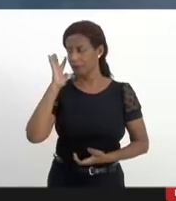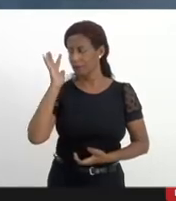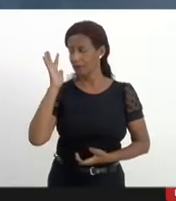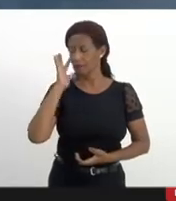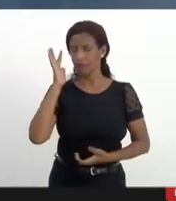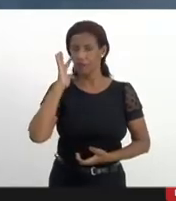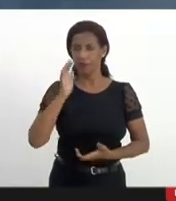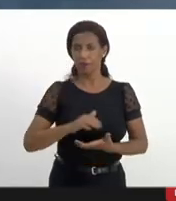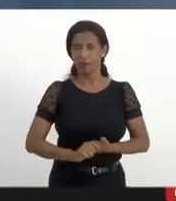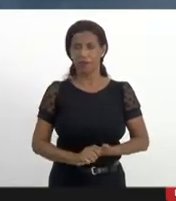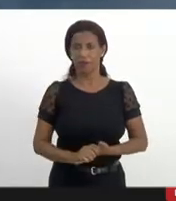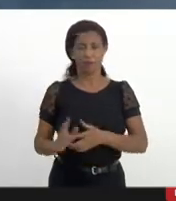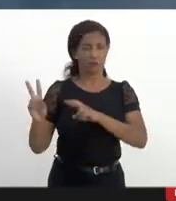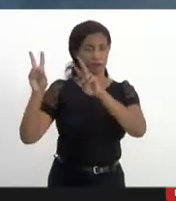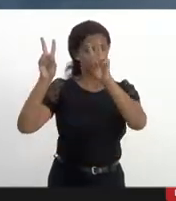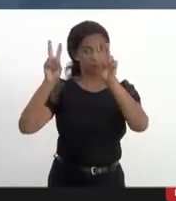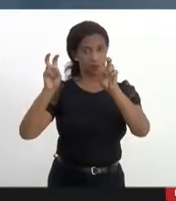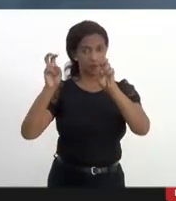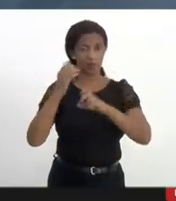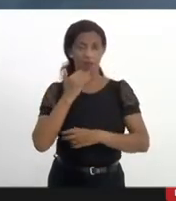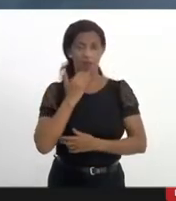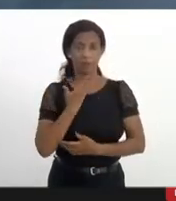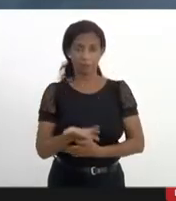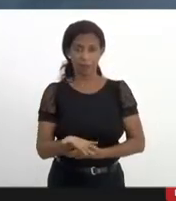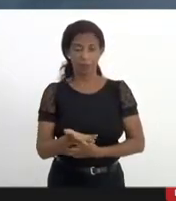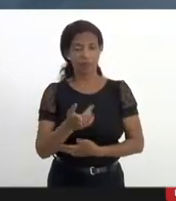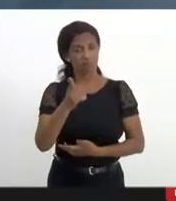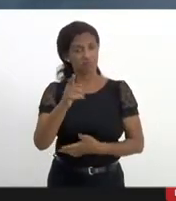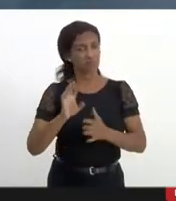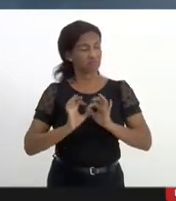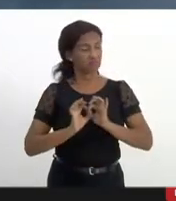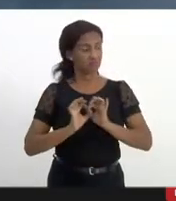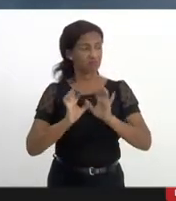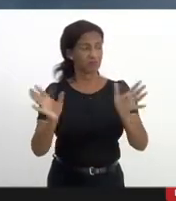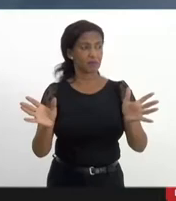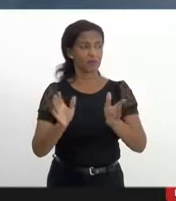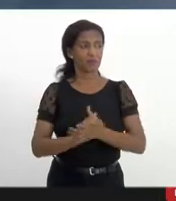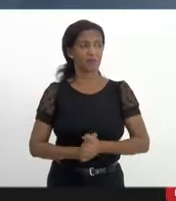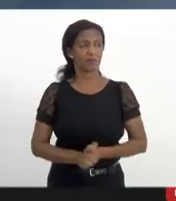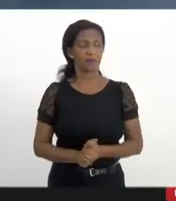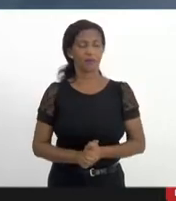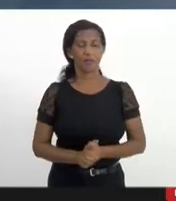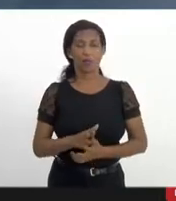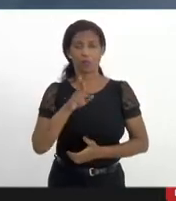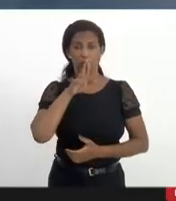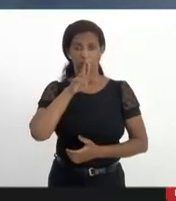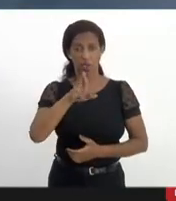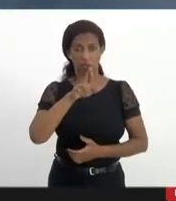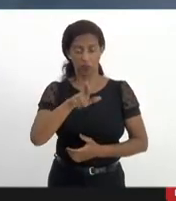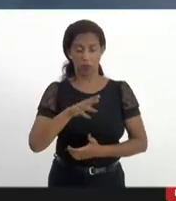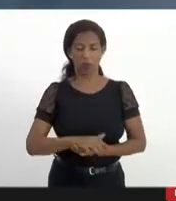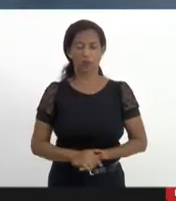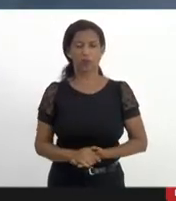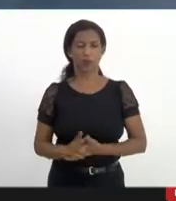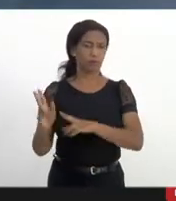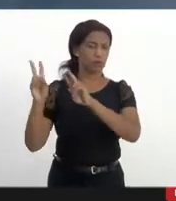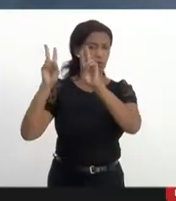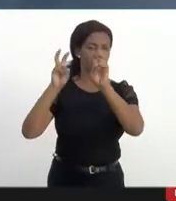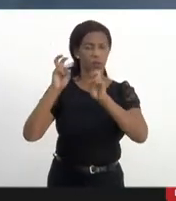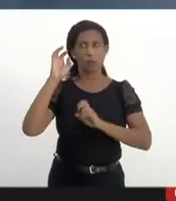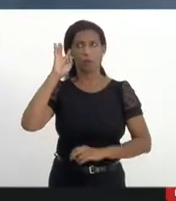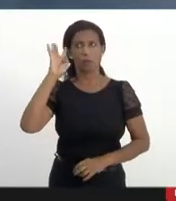sobre essas questões e peço para que fique à vontade nas suas respostas, fique à vontade para trazer as